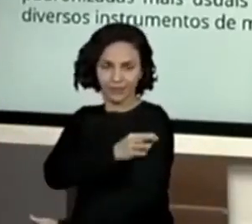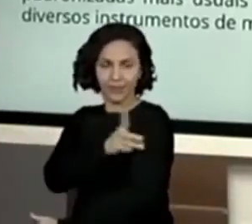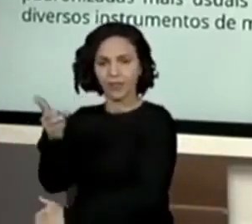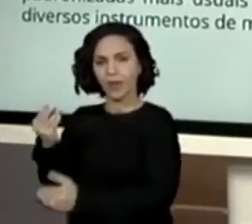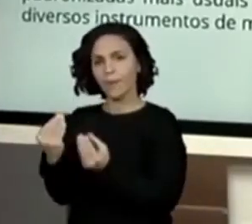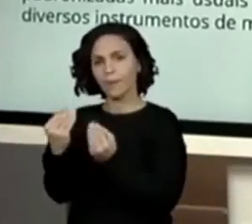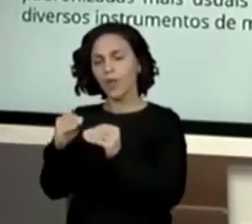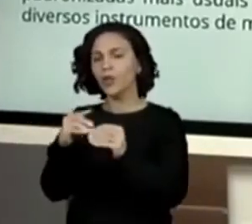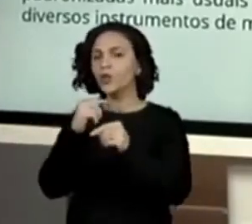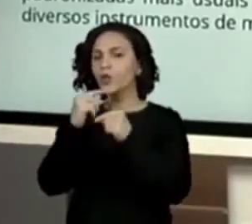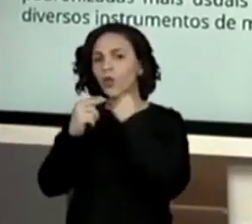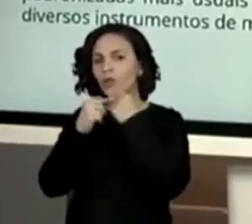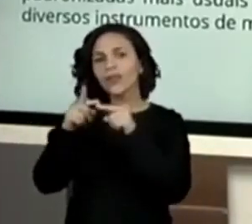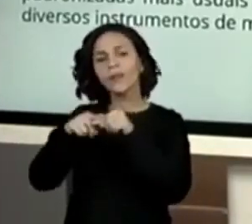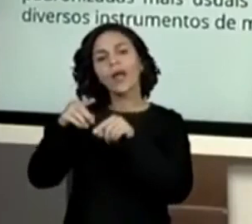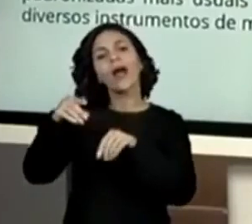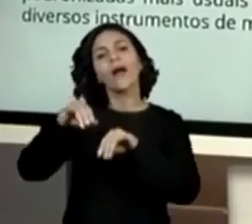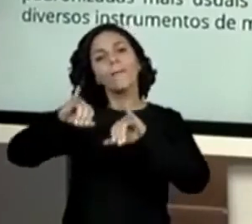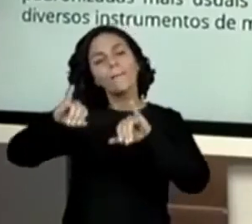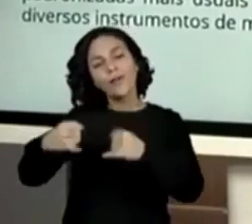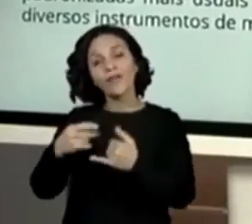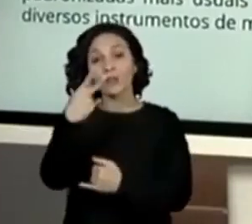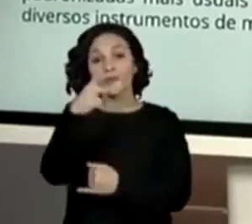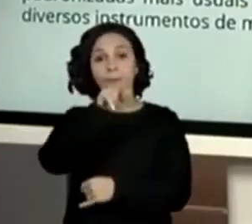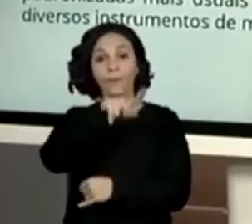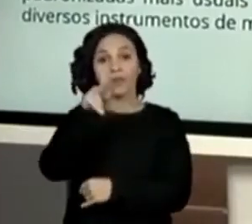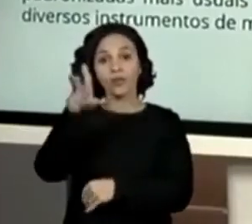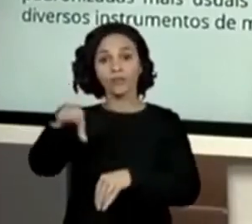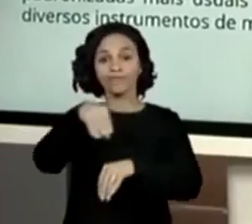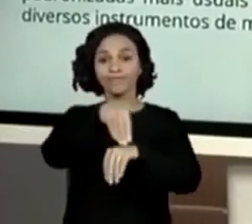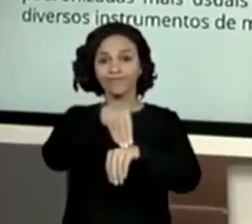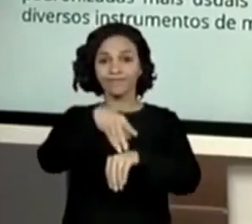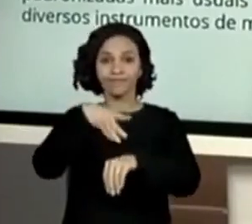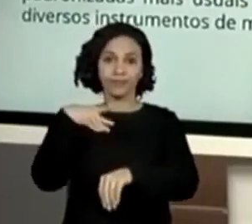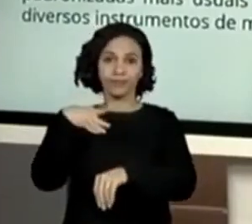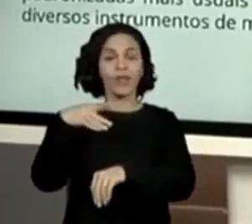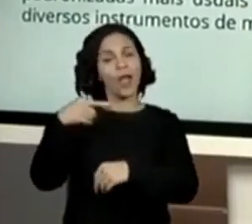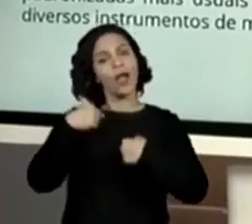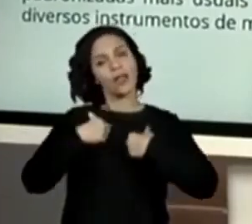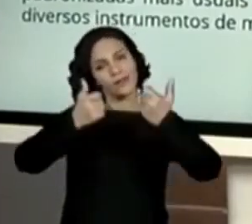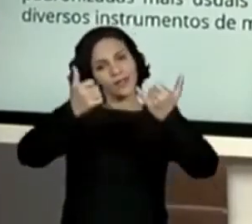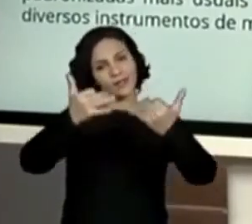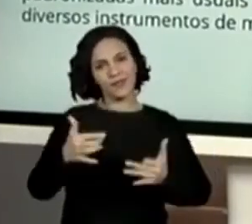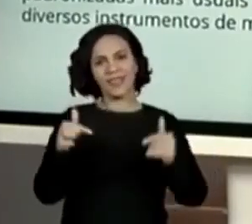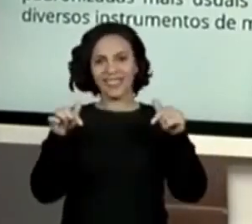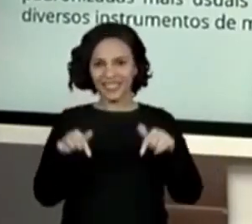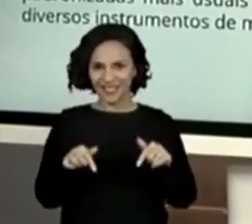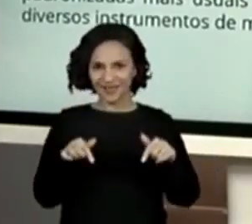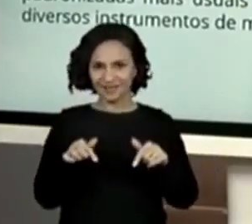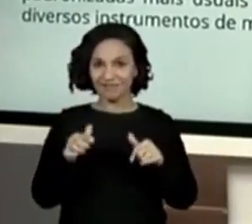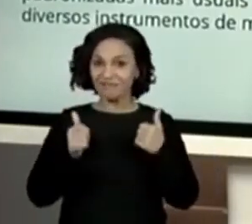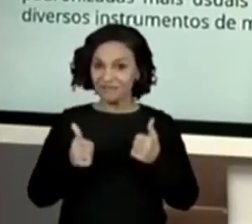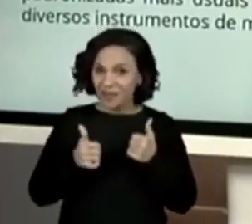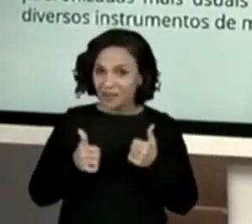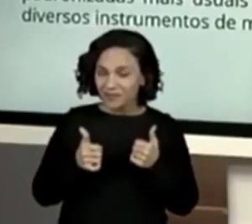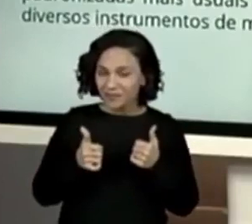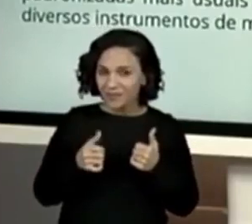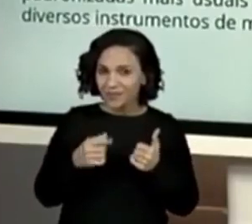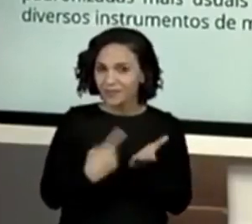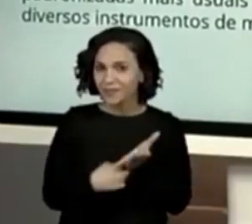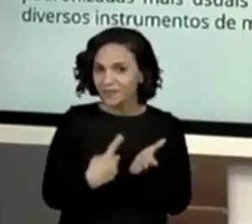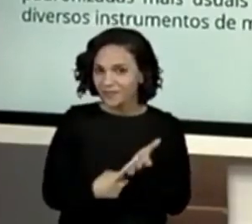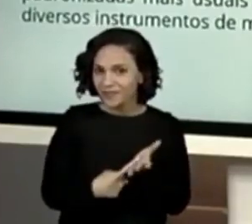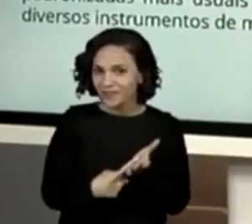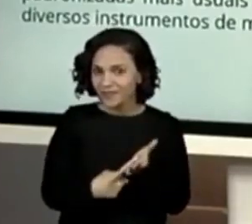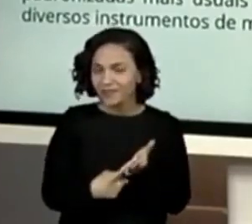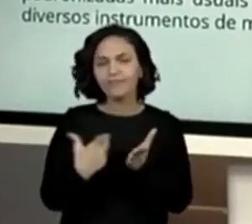dúvidas e contribuições para a sua professora ou professor e ela manda aqui para a gente no nosso chat, tudo bem?